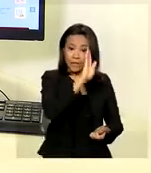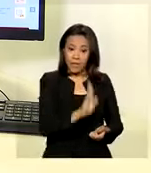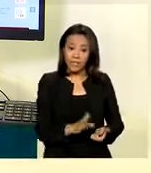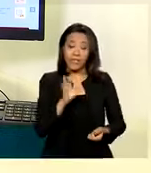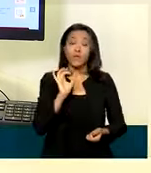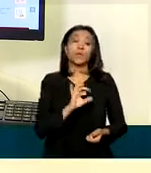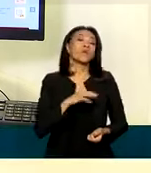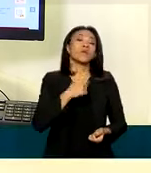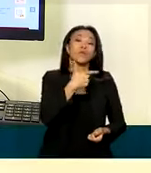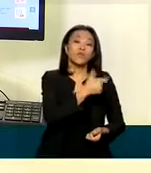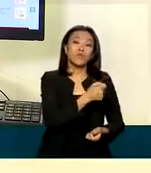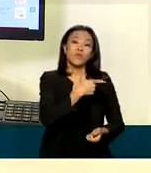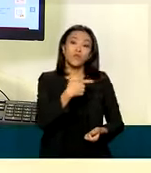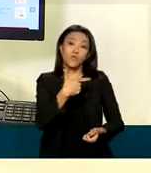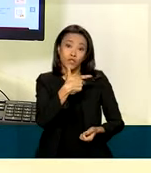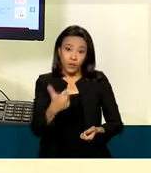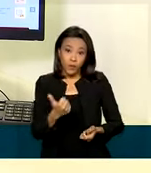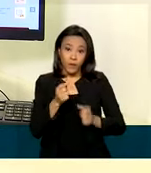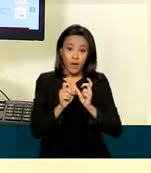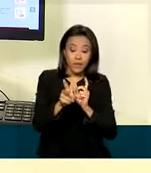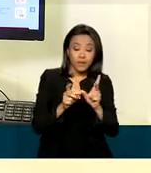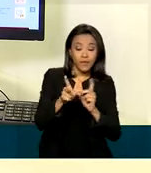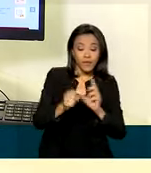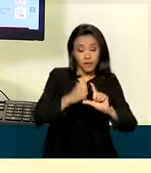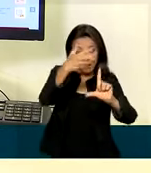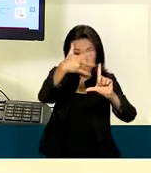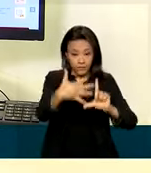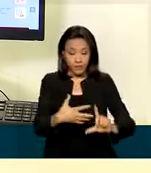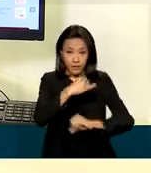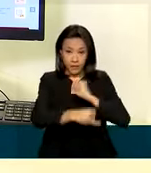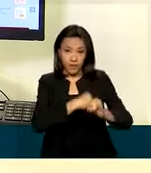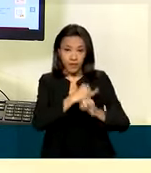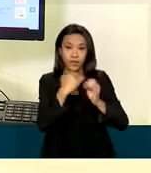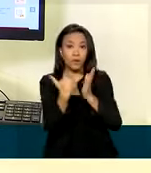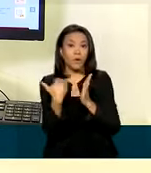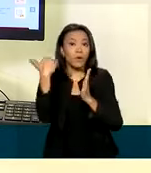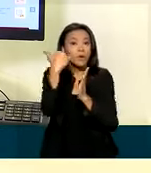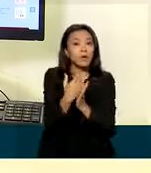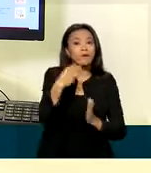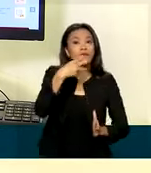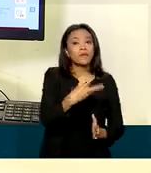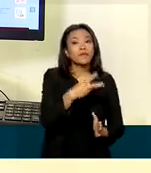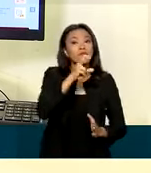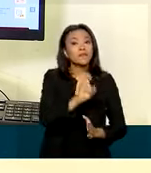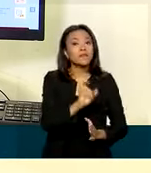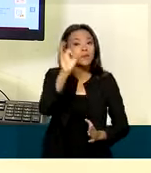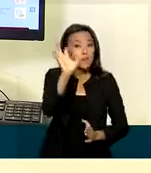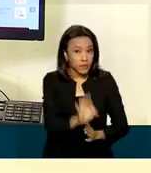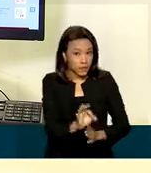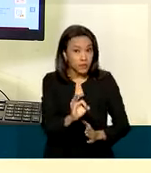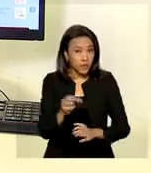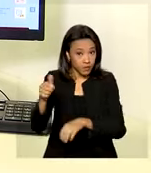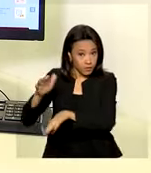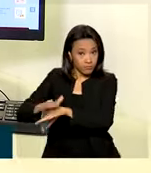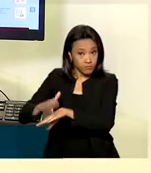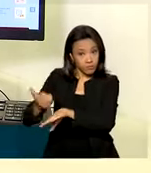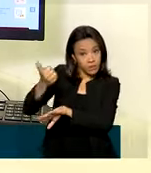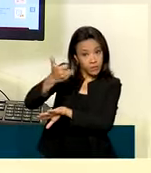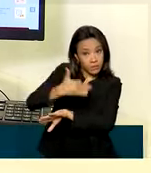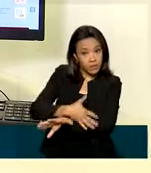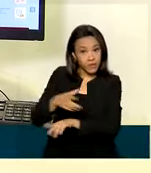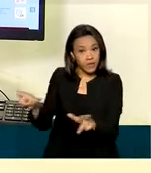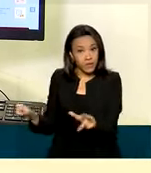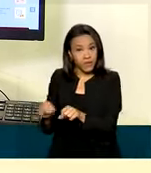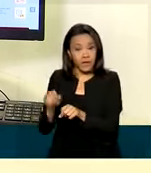2021, as vendas do comércio eletrônico tiveram um aumento de 35%, de acordo com a Agência Brasileira de